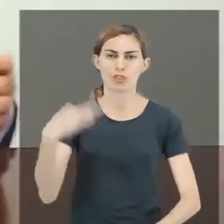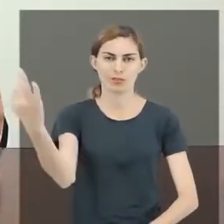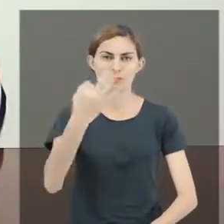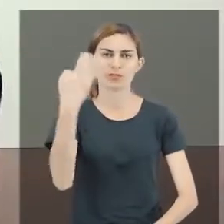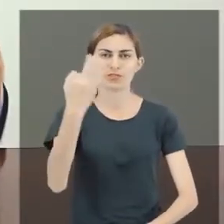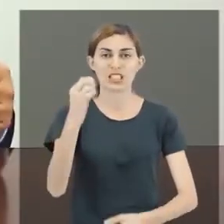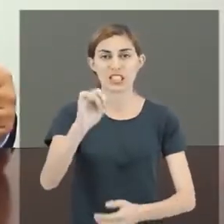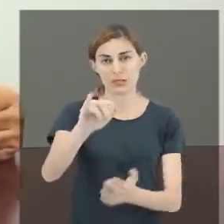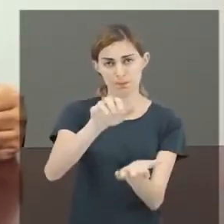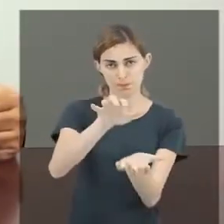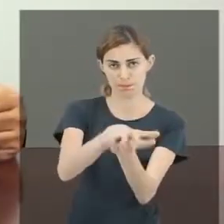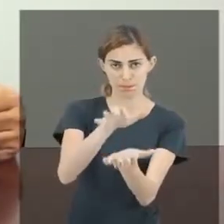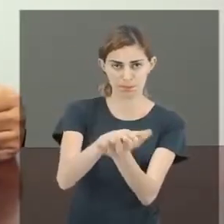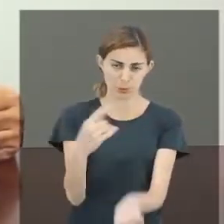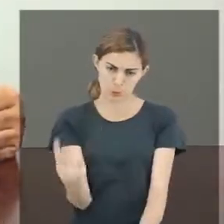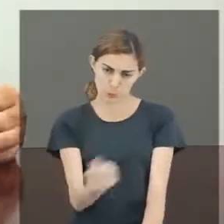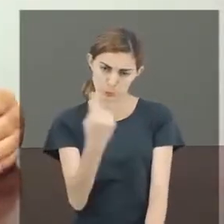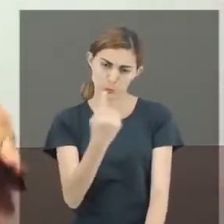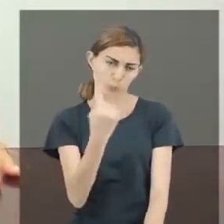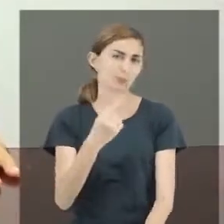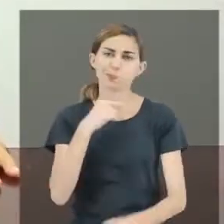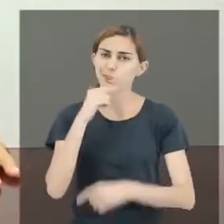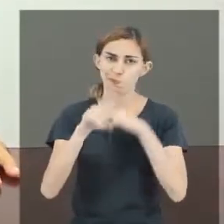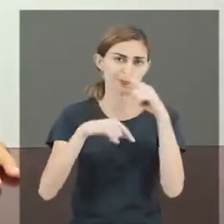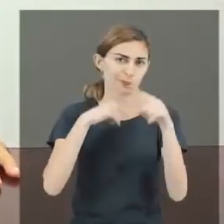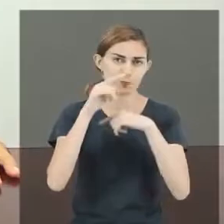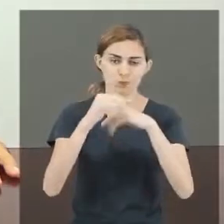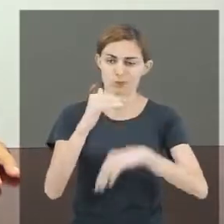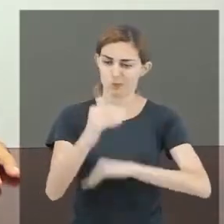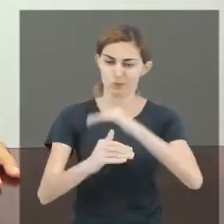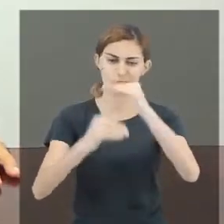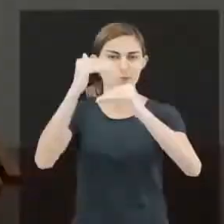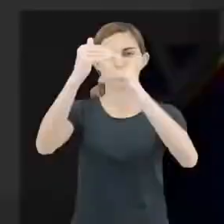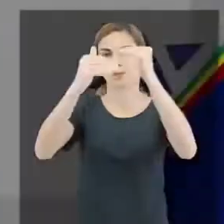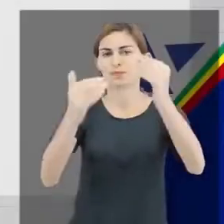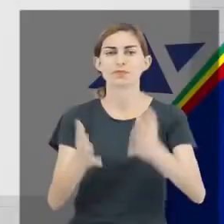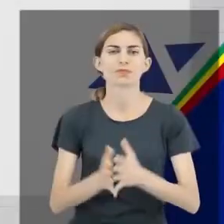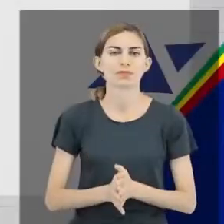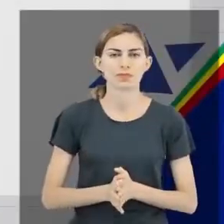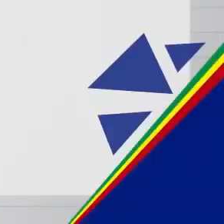se Pernambuco começasse sozinho, talvez ele não chegasse hoje no ponto que ele se encontra.